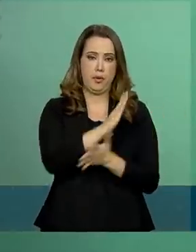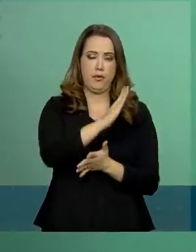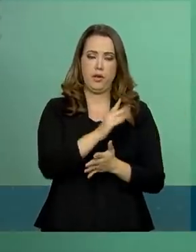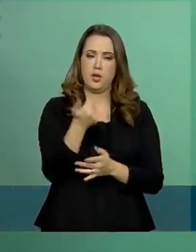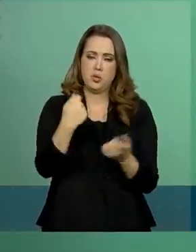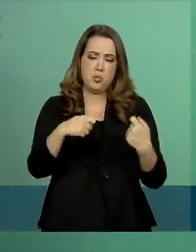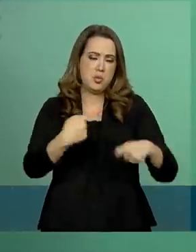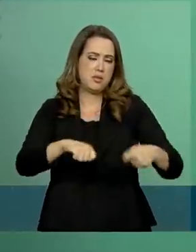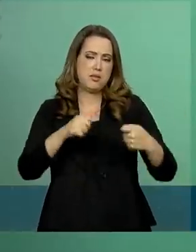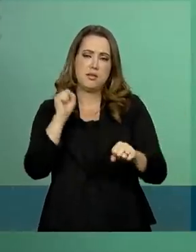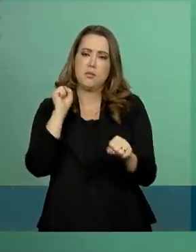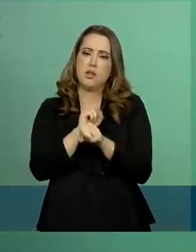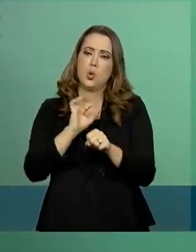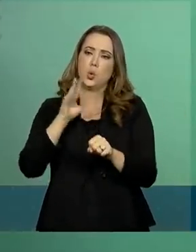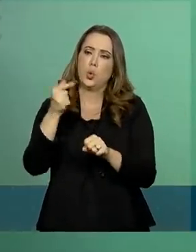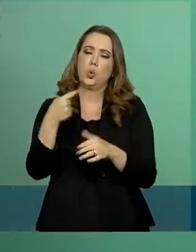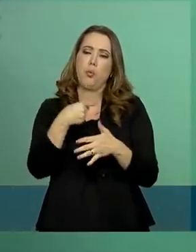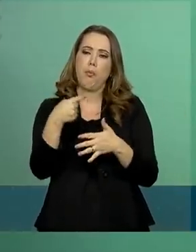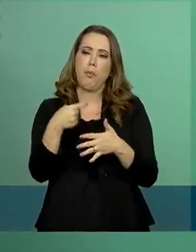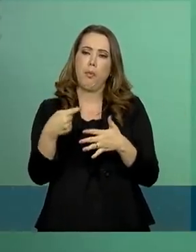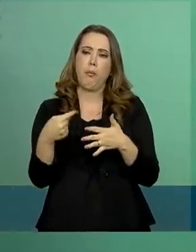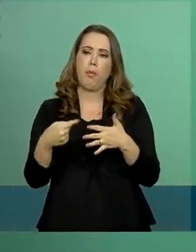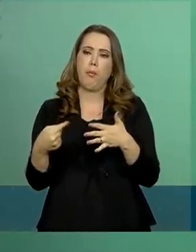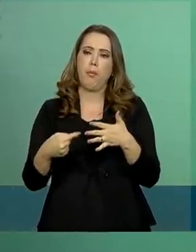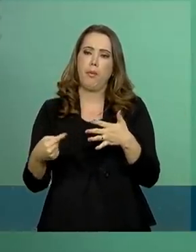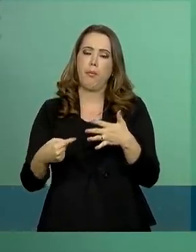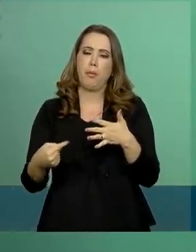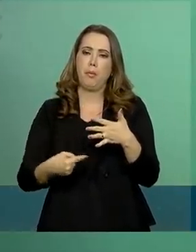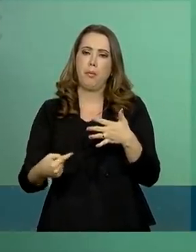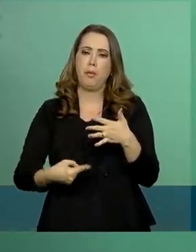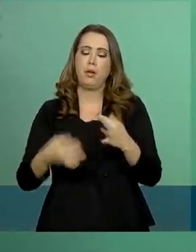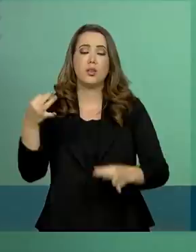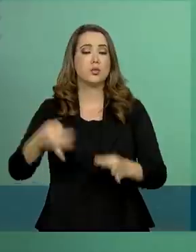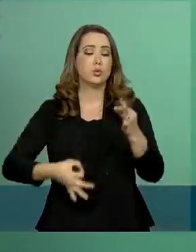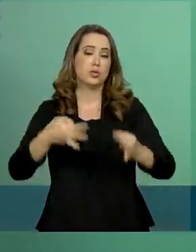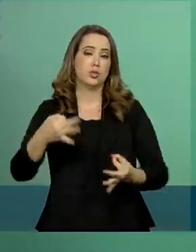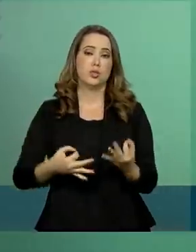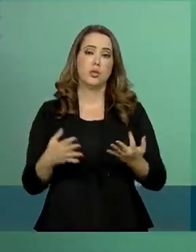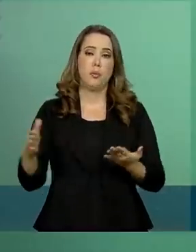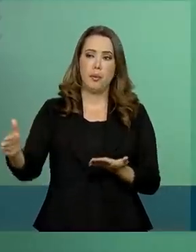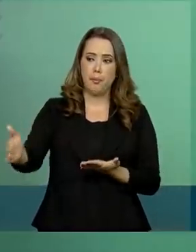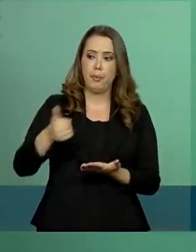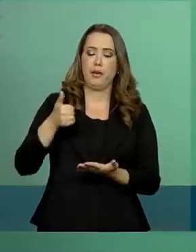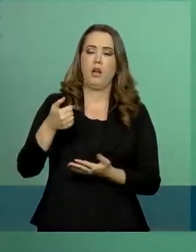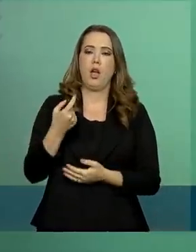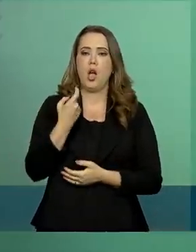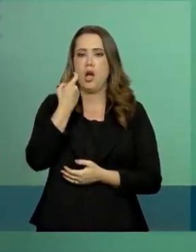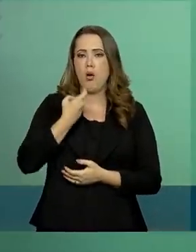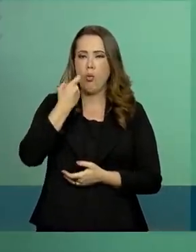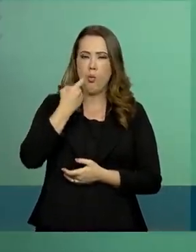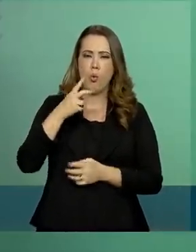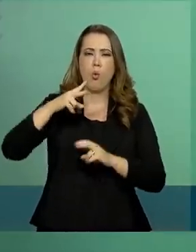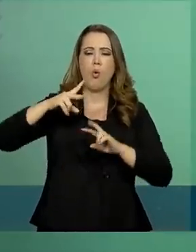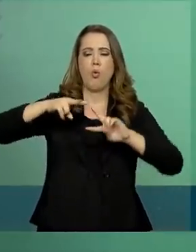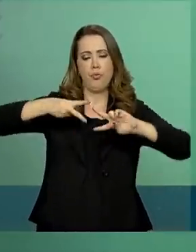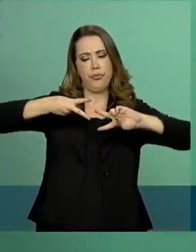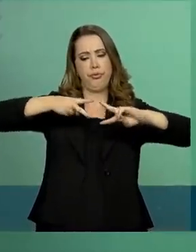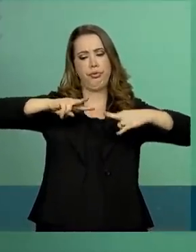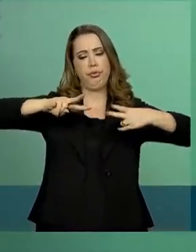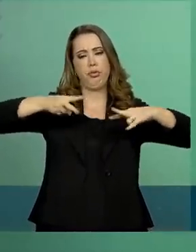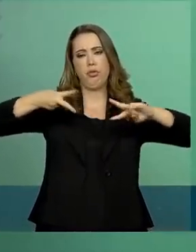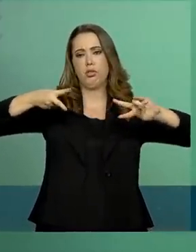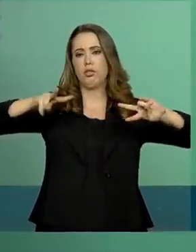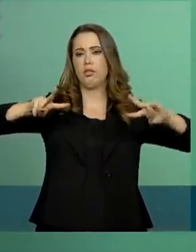esperar todas as etapas recursais do julgamento para colher o DNA do condenado. O rol de